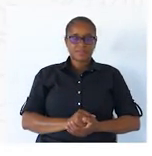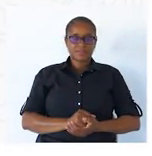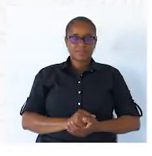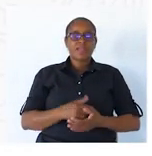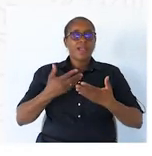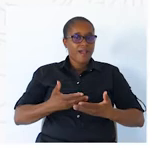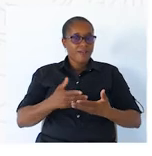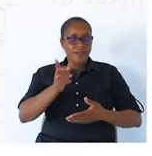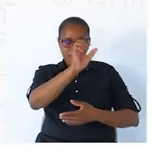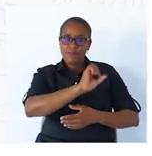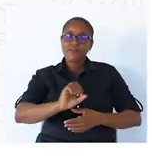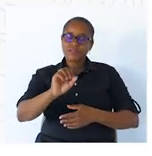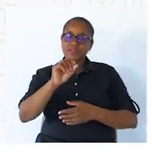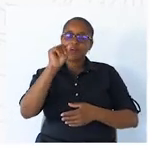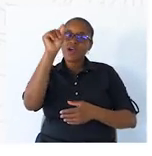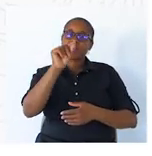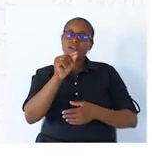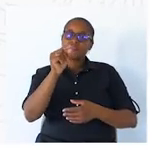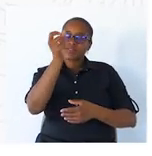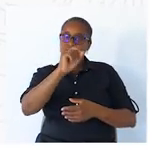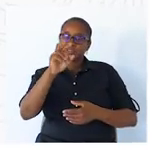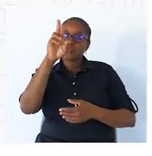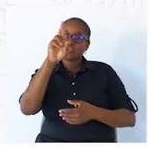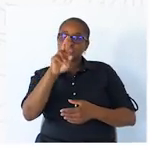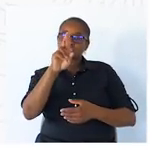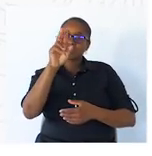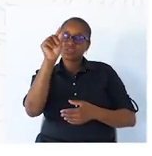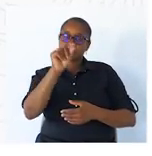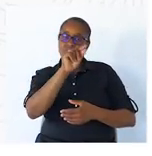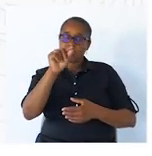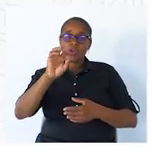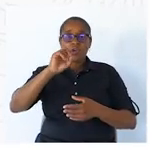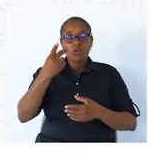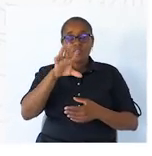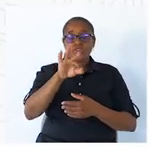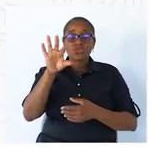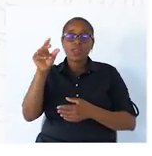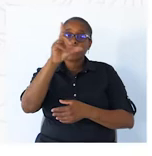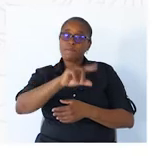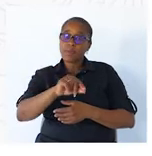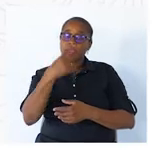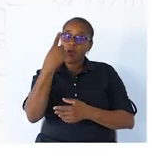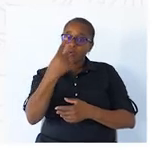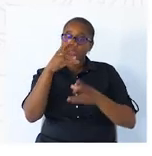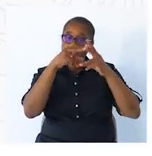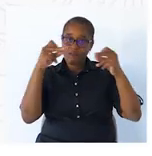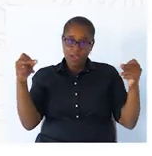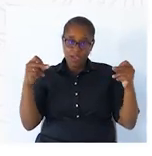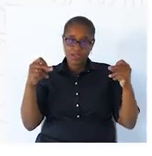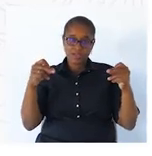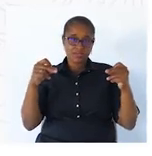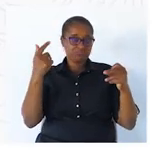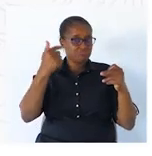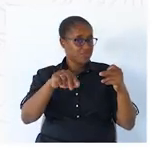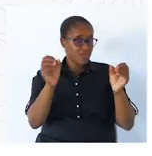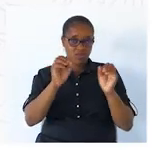Agora vocês vão assinalar com um X. Ou vão escolher também. A única frase que não